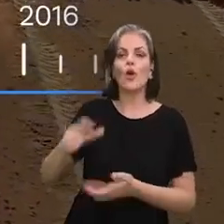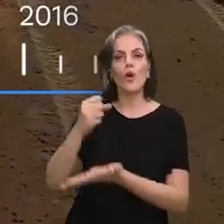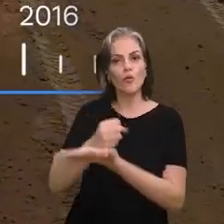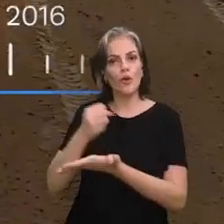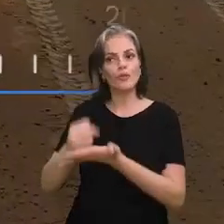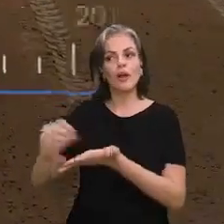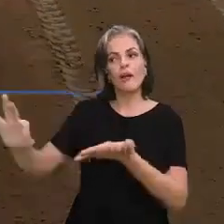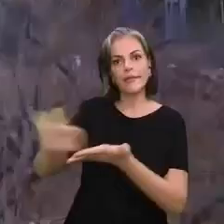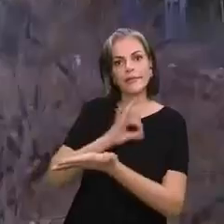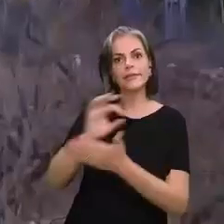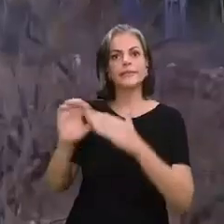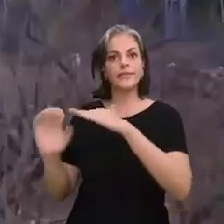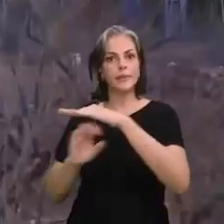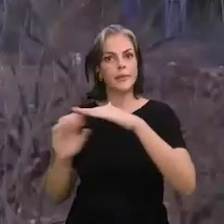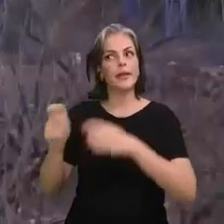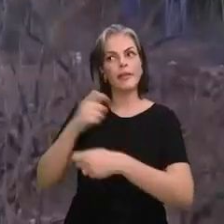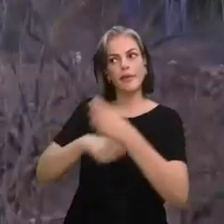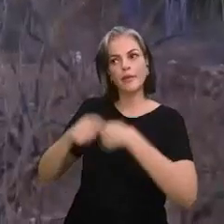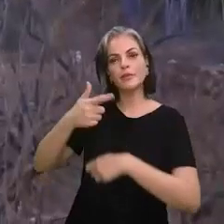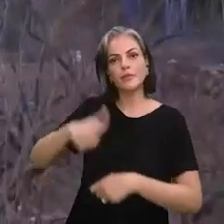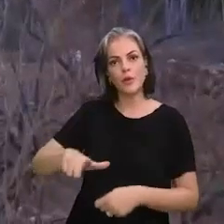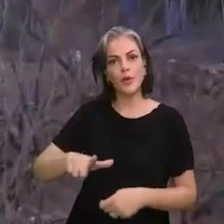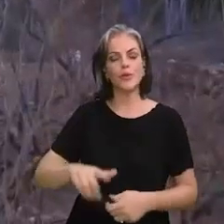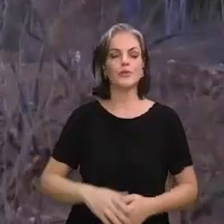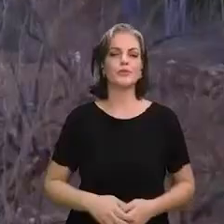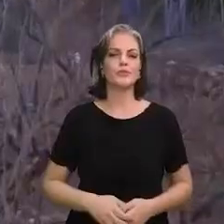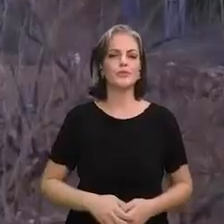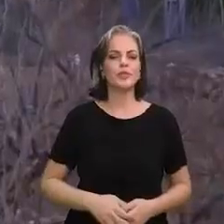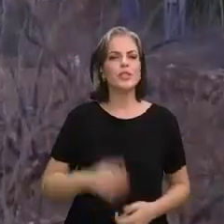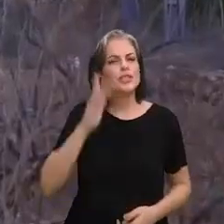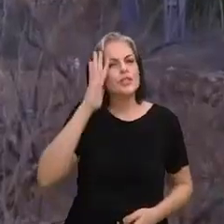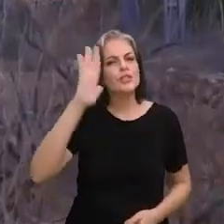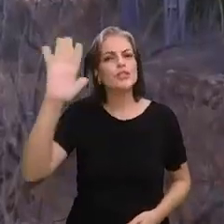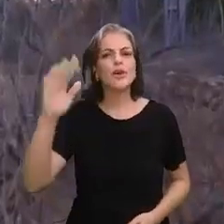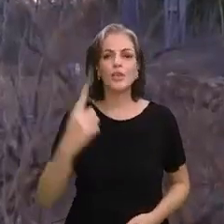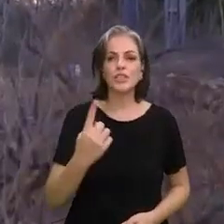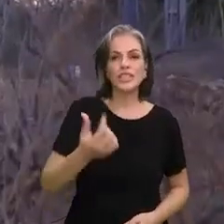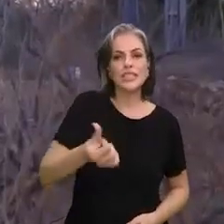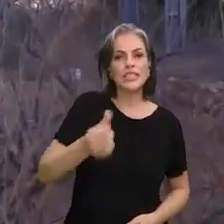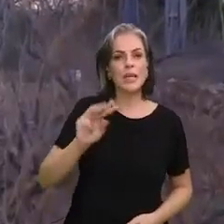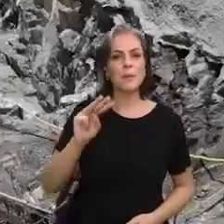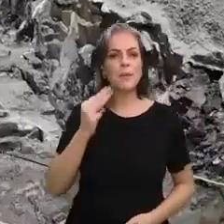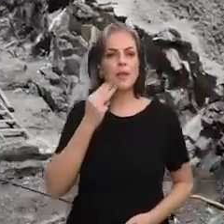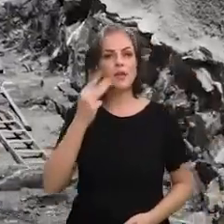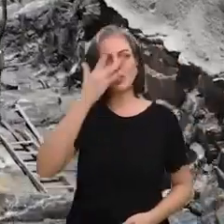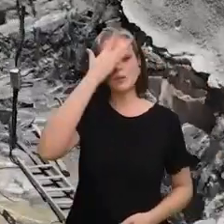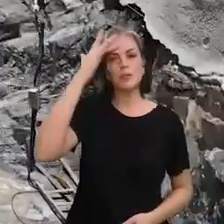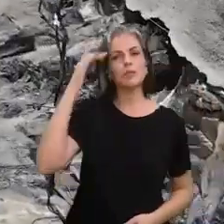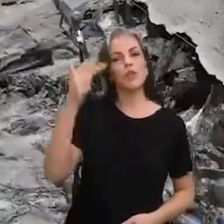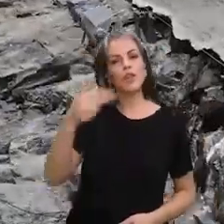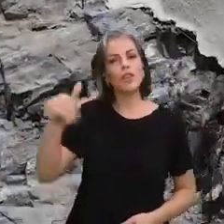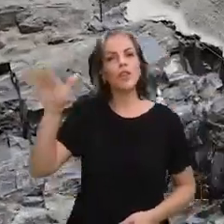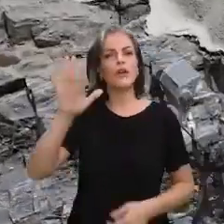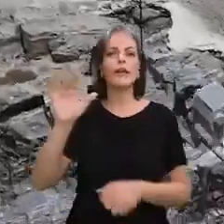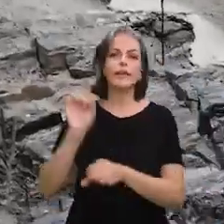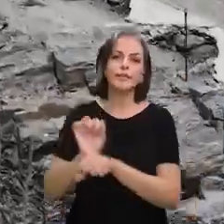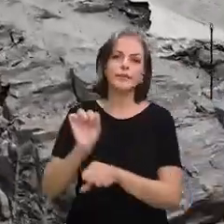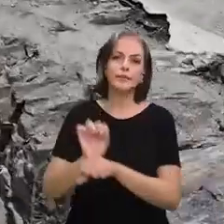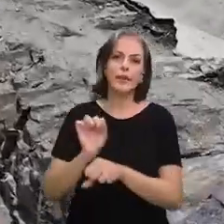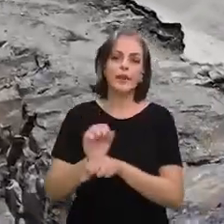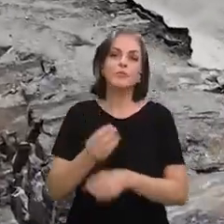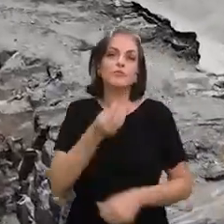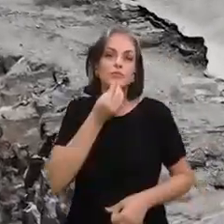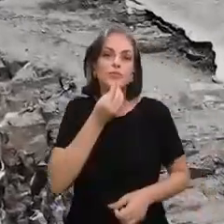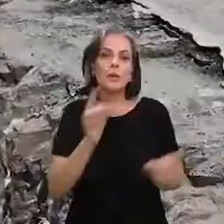as construtoras. Mais uma vez, o sonho de 16 milhões de nordestinos foi adiado. A obra, que já deveria estar